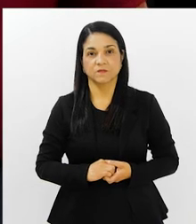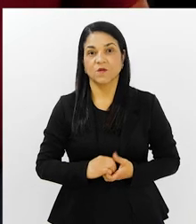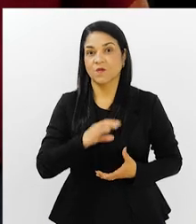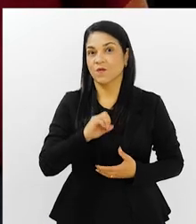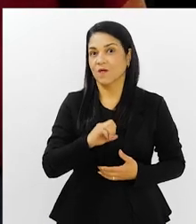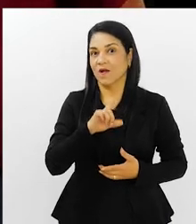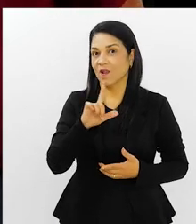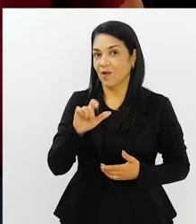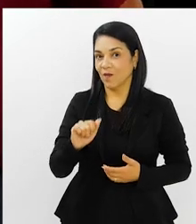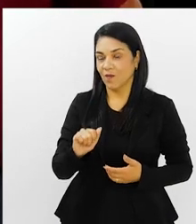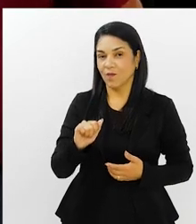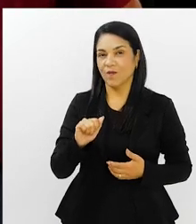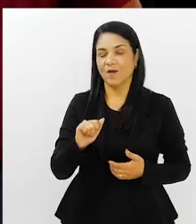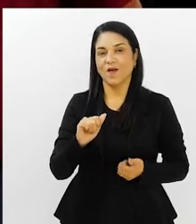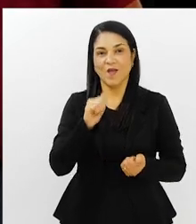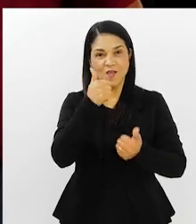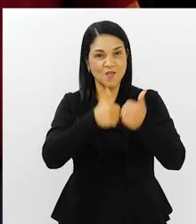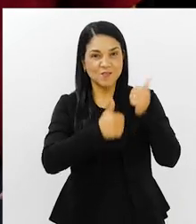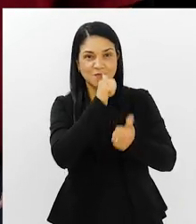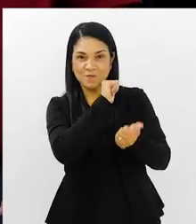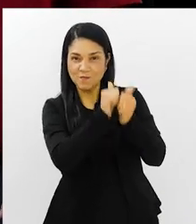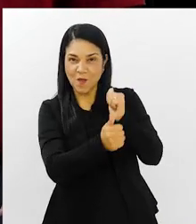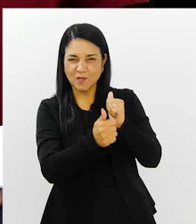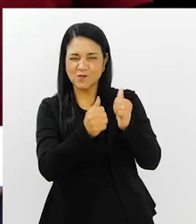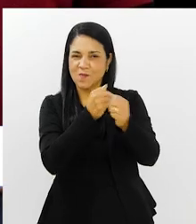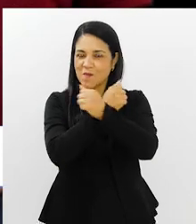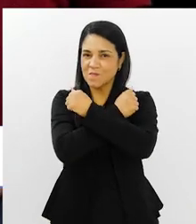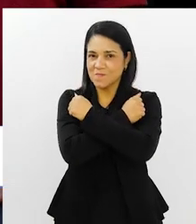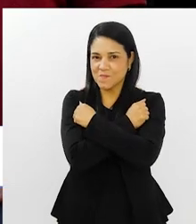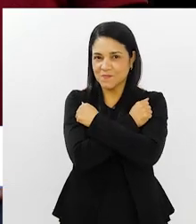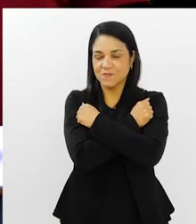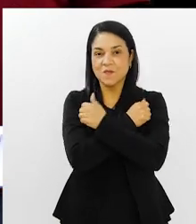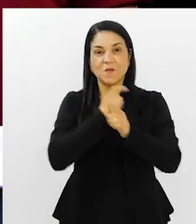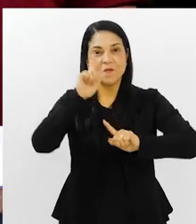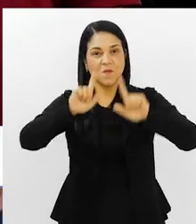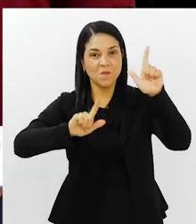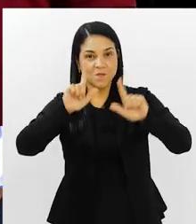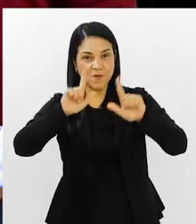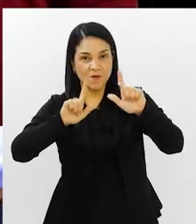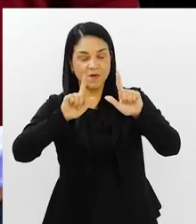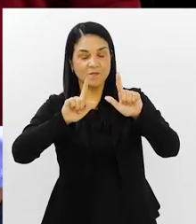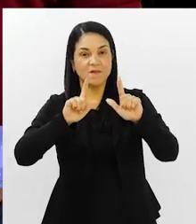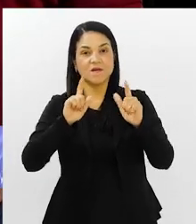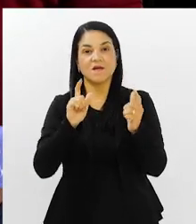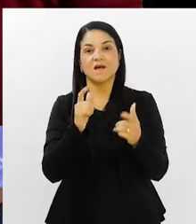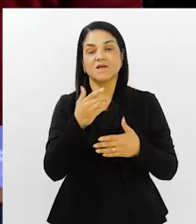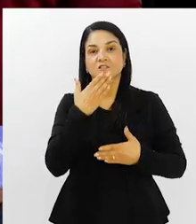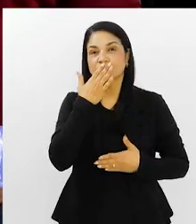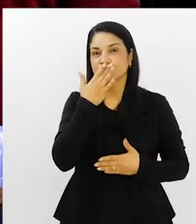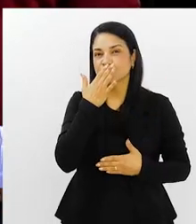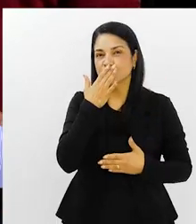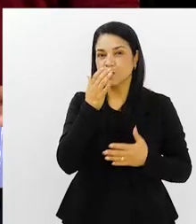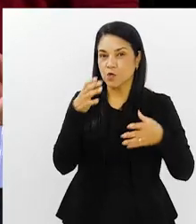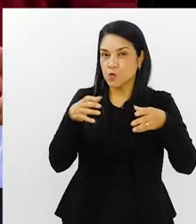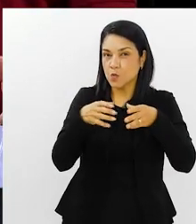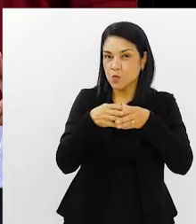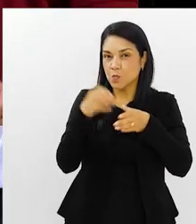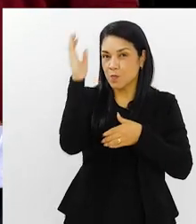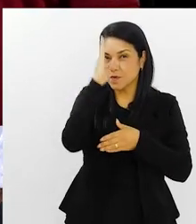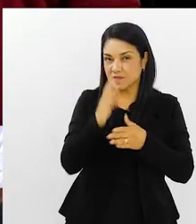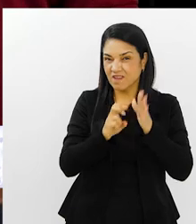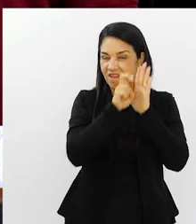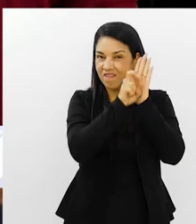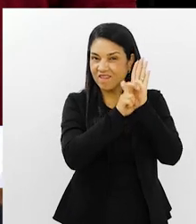Alô amigos do Arena Esportiva, aquele abraço. Tema do programa, a Seleção Brasileira. Quinta